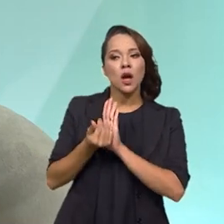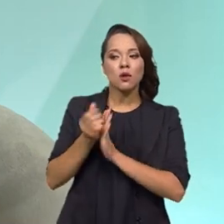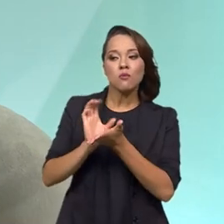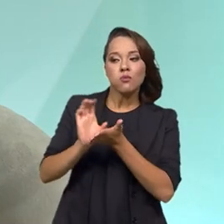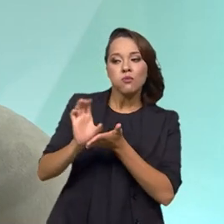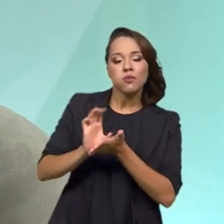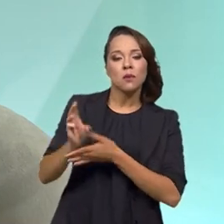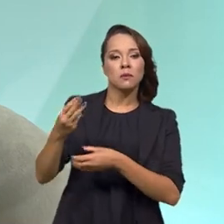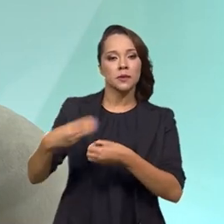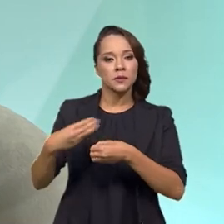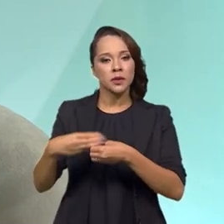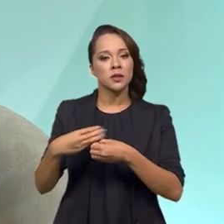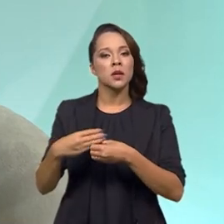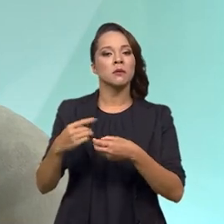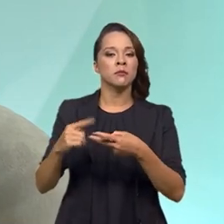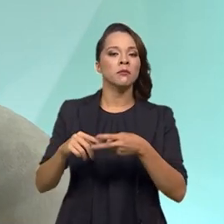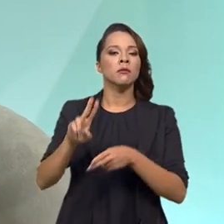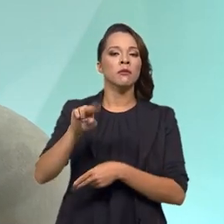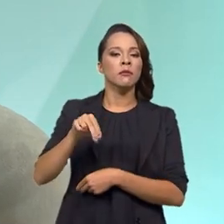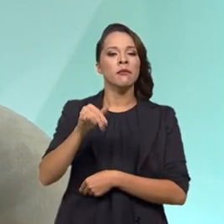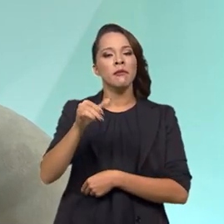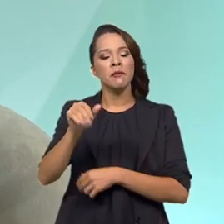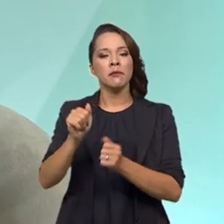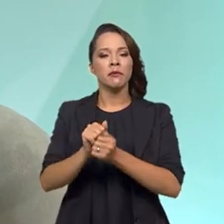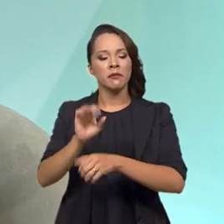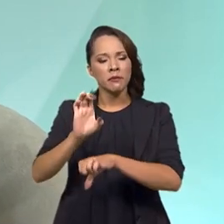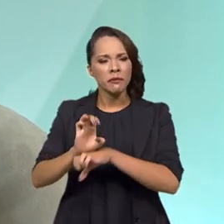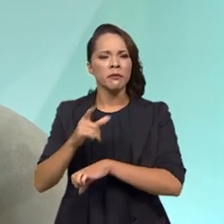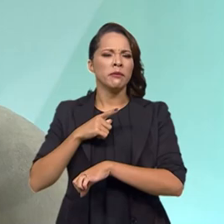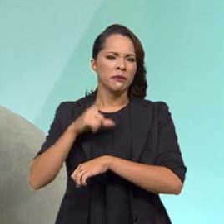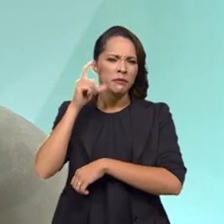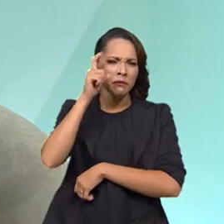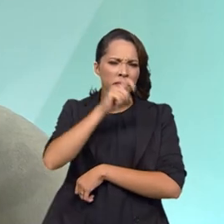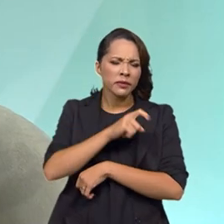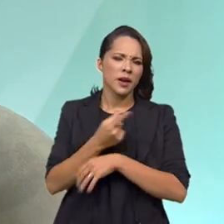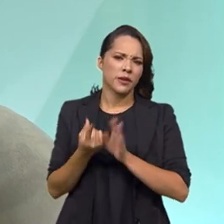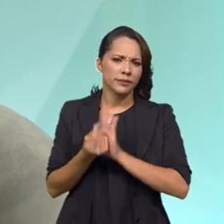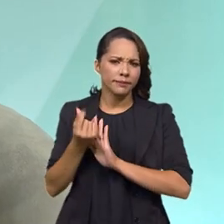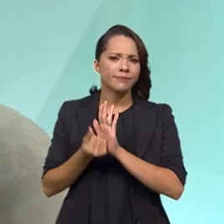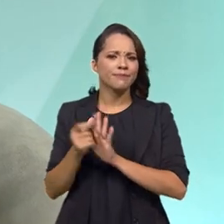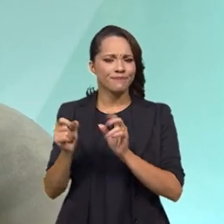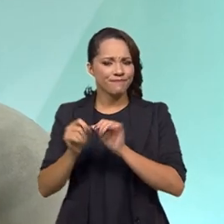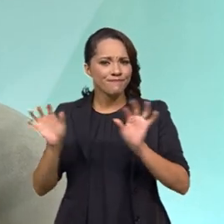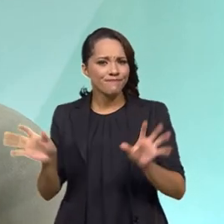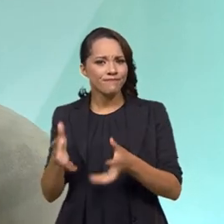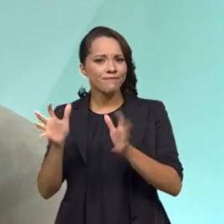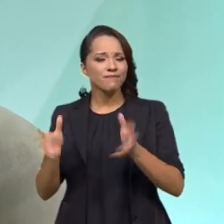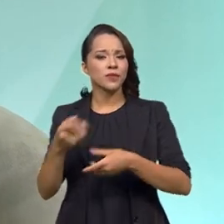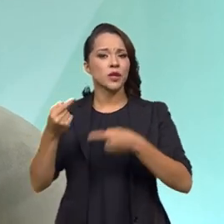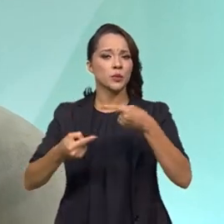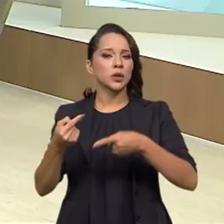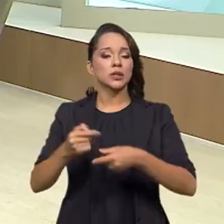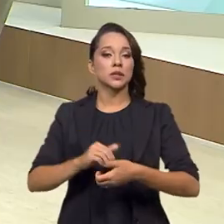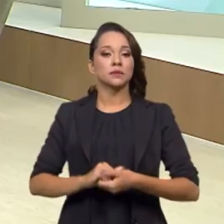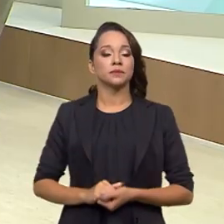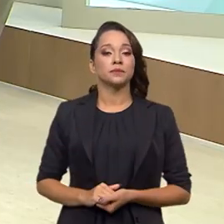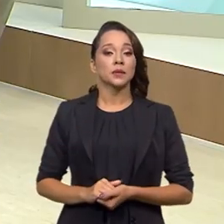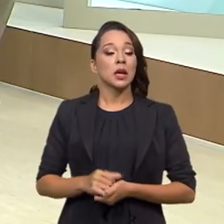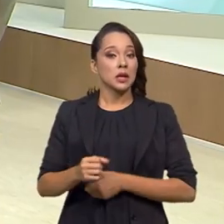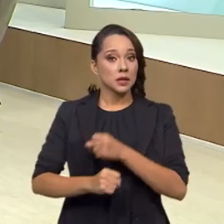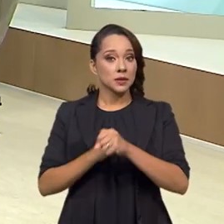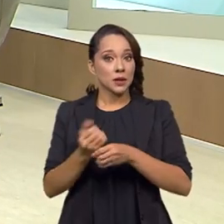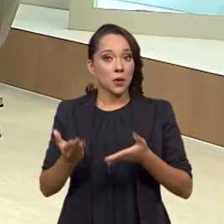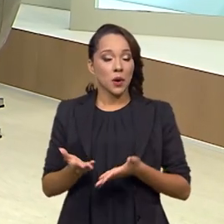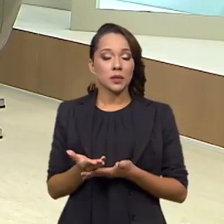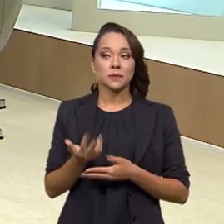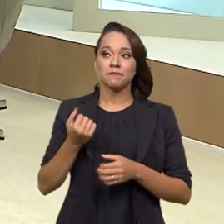já que os municípios e alguns estados passam por dificuldades financeiras para fazer esses investimentos na política do idoso. E esse ano nós